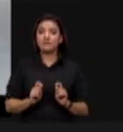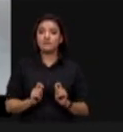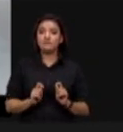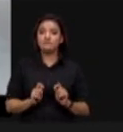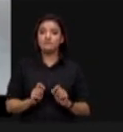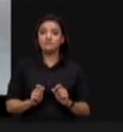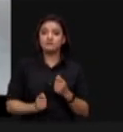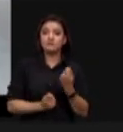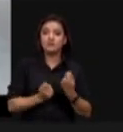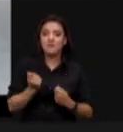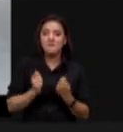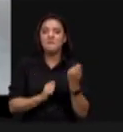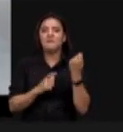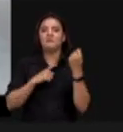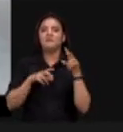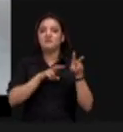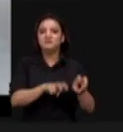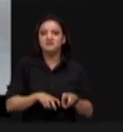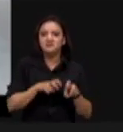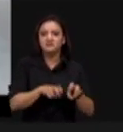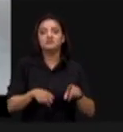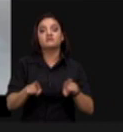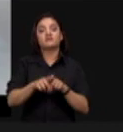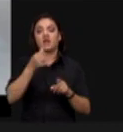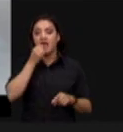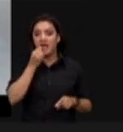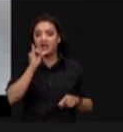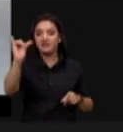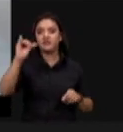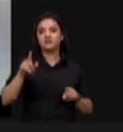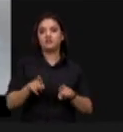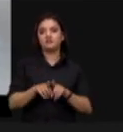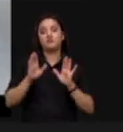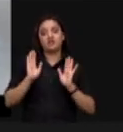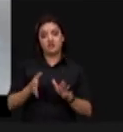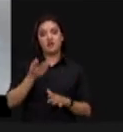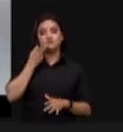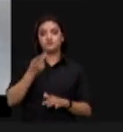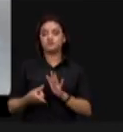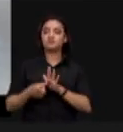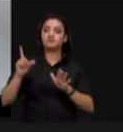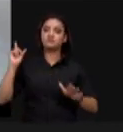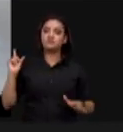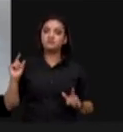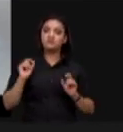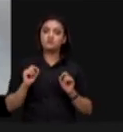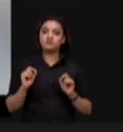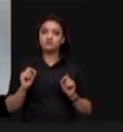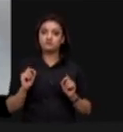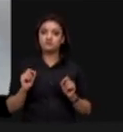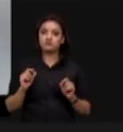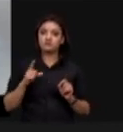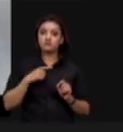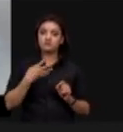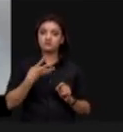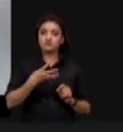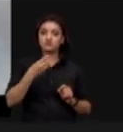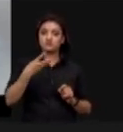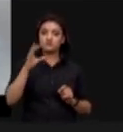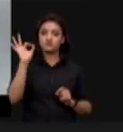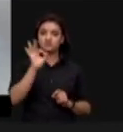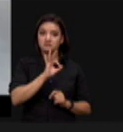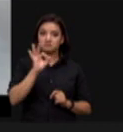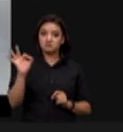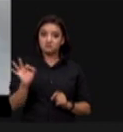de agricultura e pecuária, também a energia, já foi citado aqui. a matriz energética brasileira tem 43